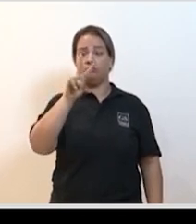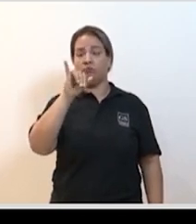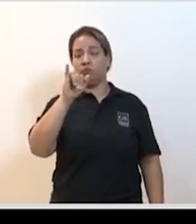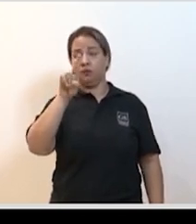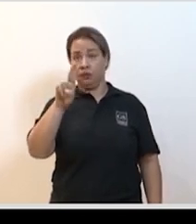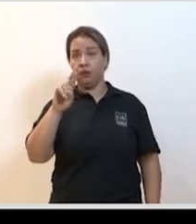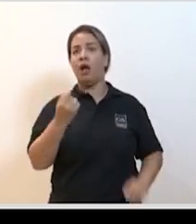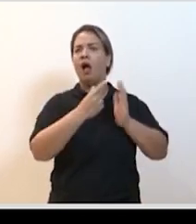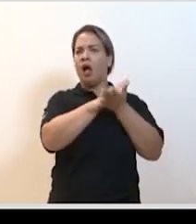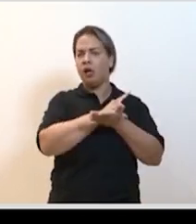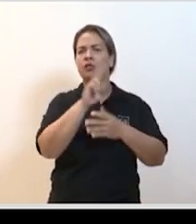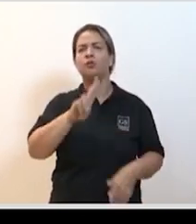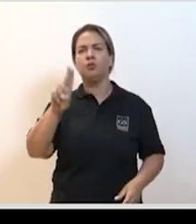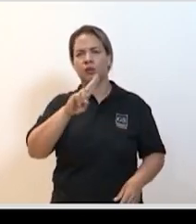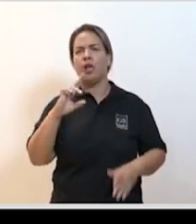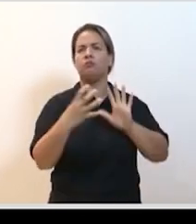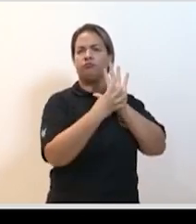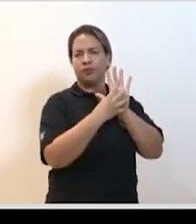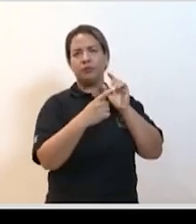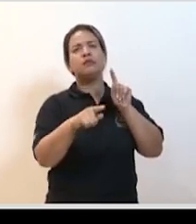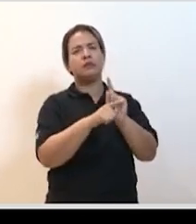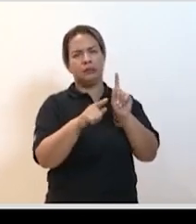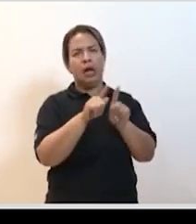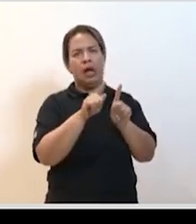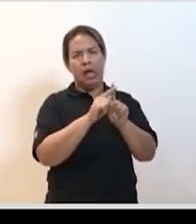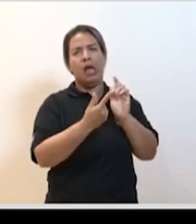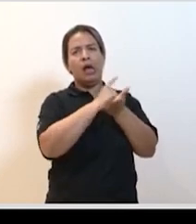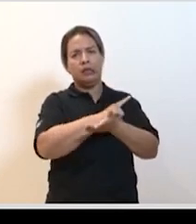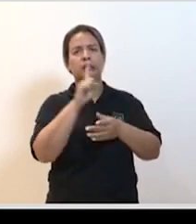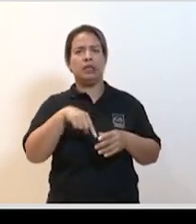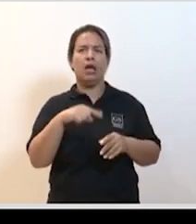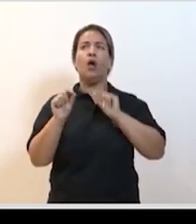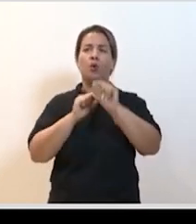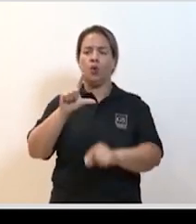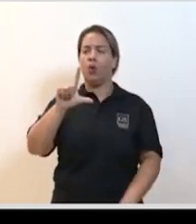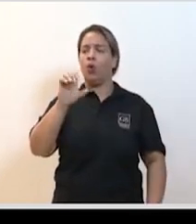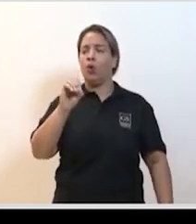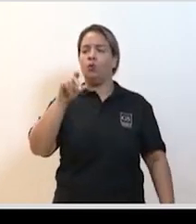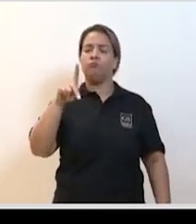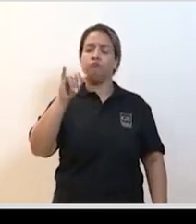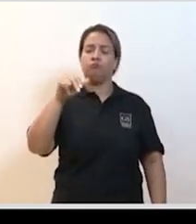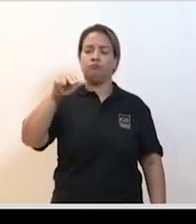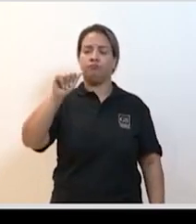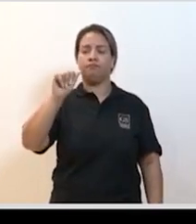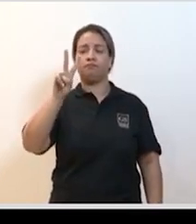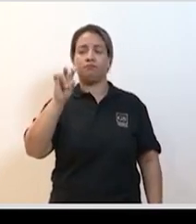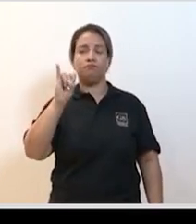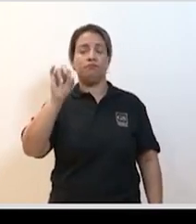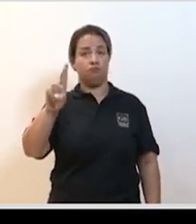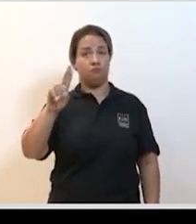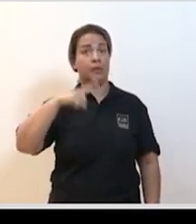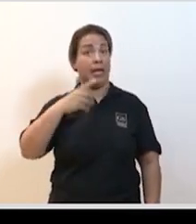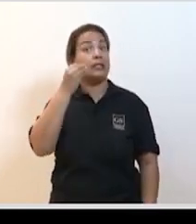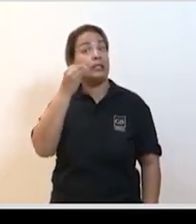Até bem pouco tempo atrás a gente tinha dezenas de milhares de pacientes expostos ao lopinavir. Hoje em dia, não mais, mas ele vem sendo testado para a Covid